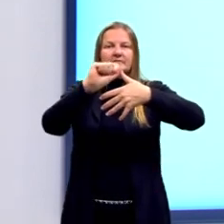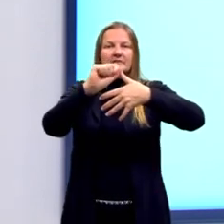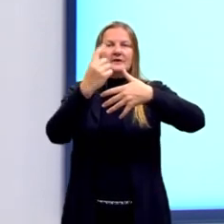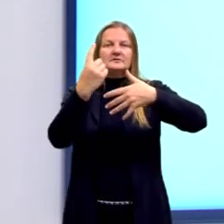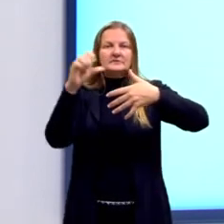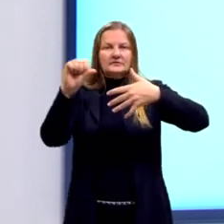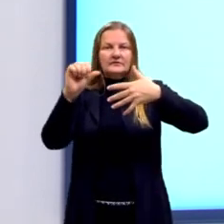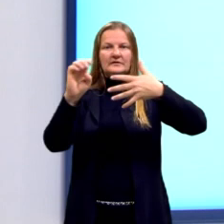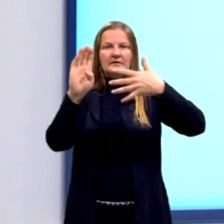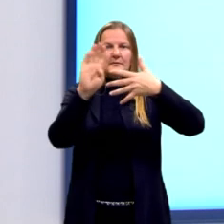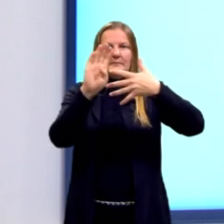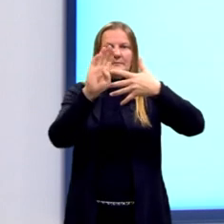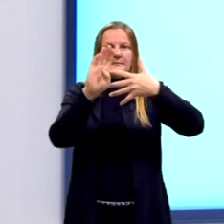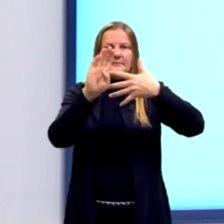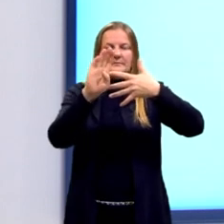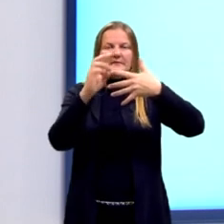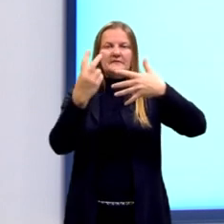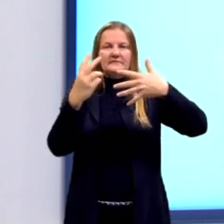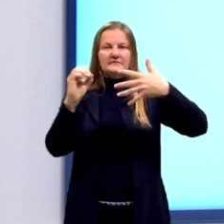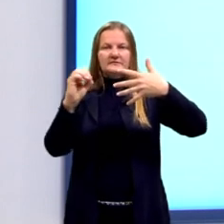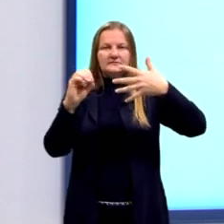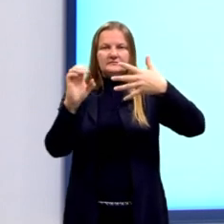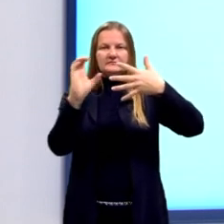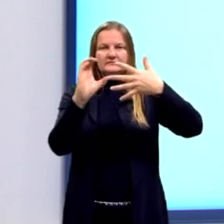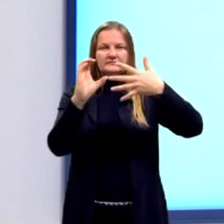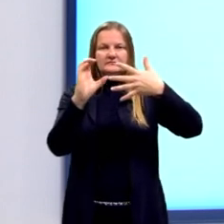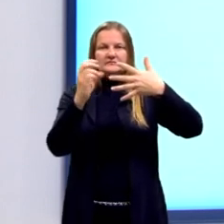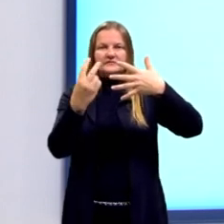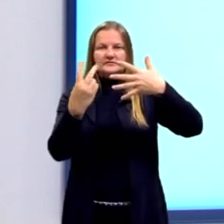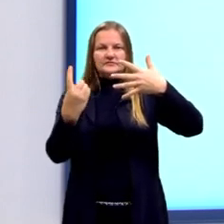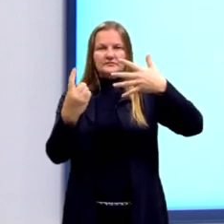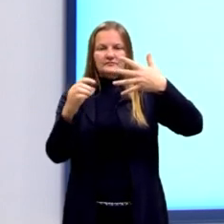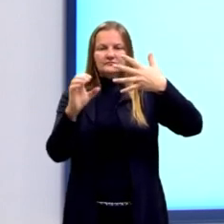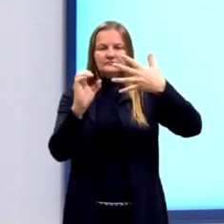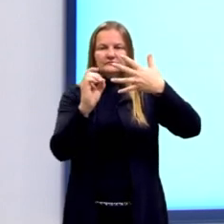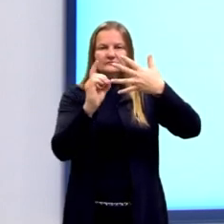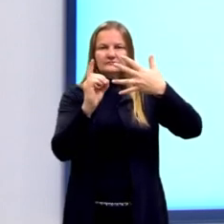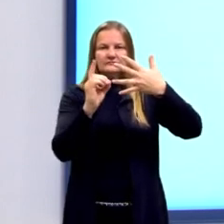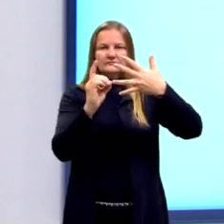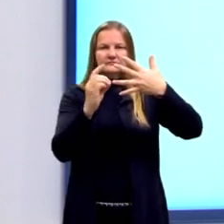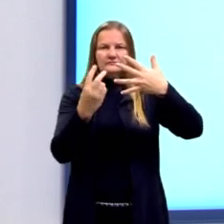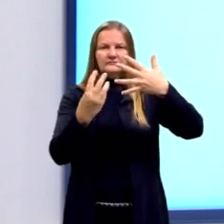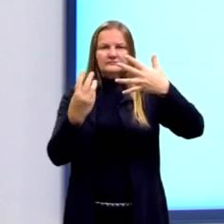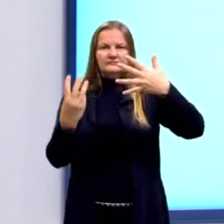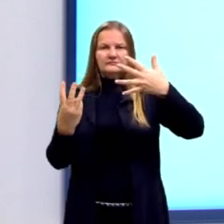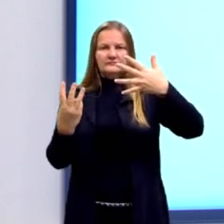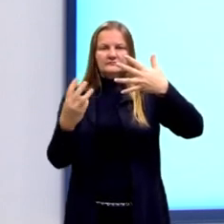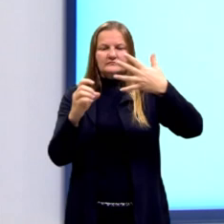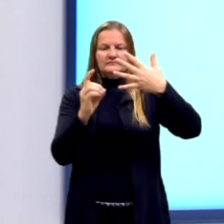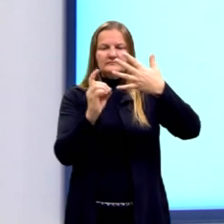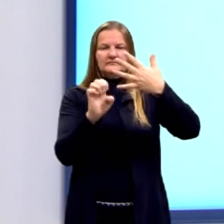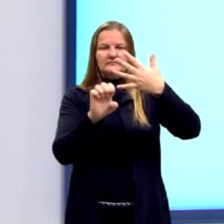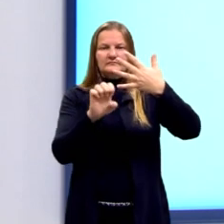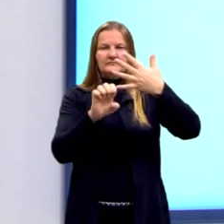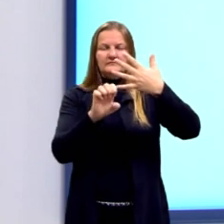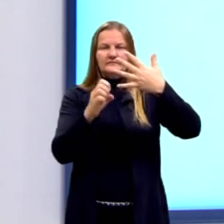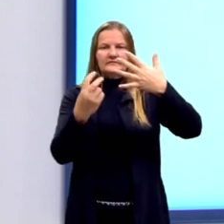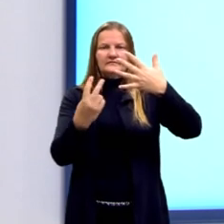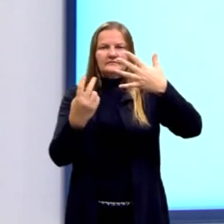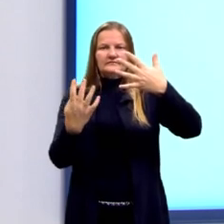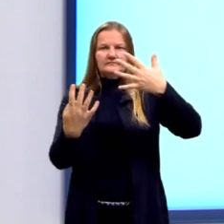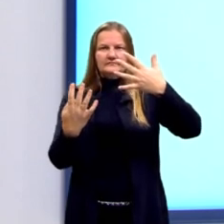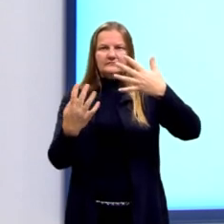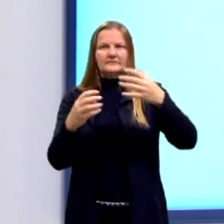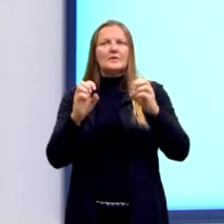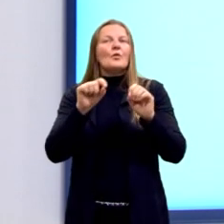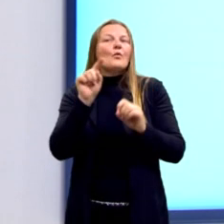19, letra B, 20, letra C, 21, letra D, 23, e letra E, 24.